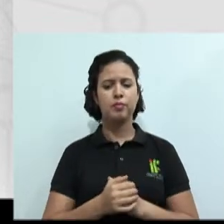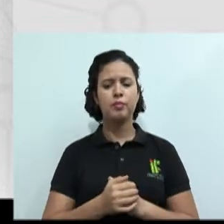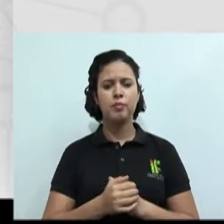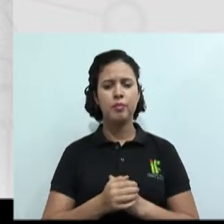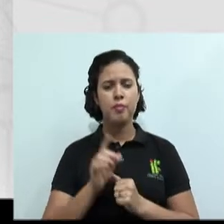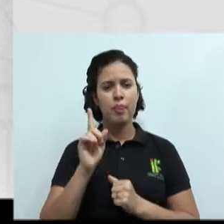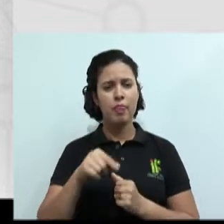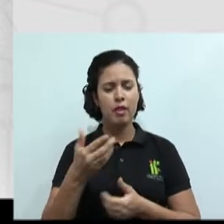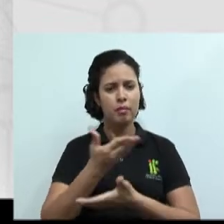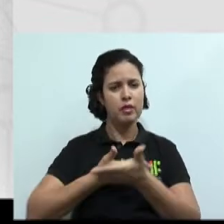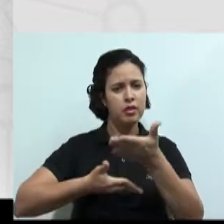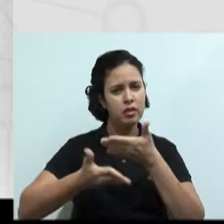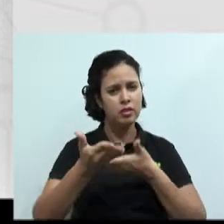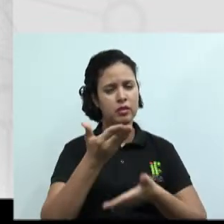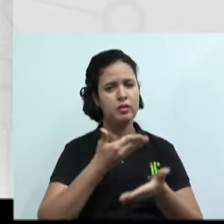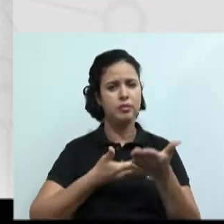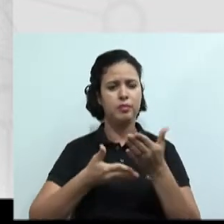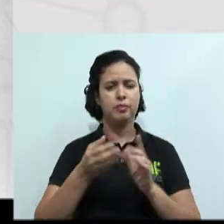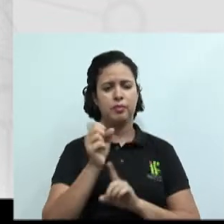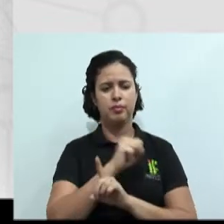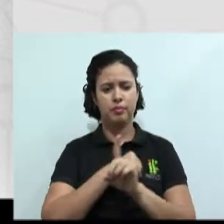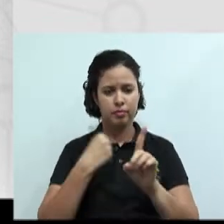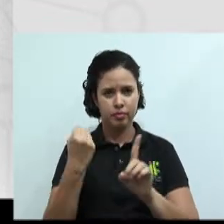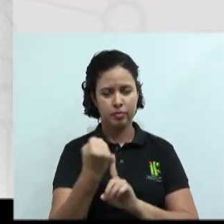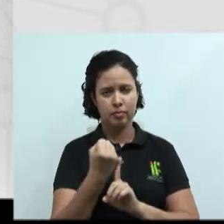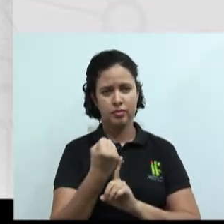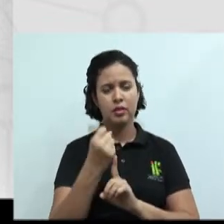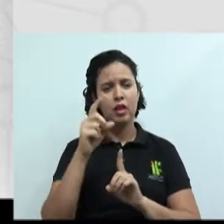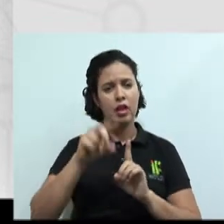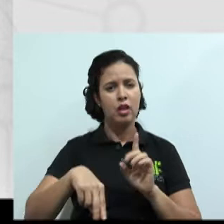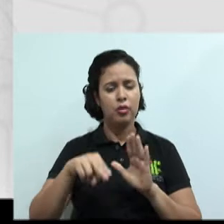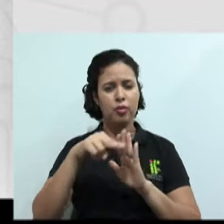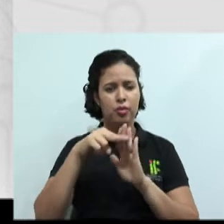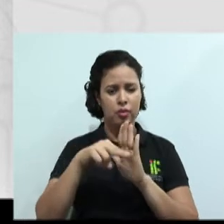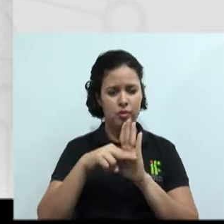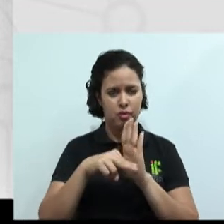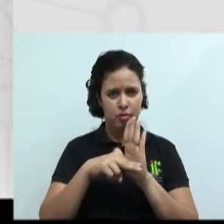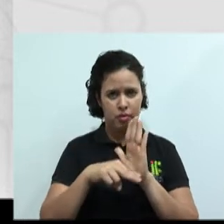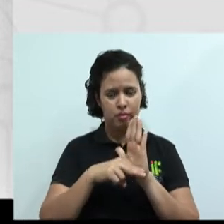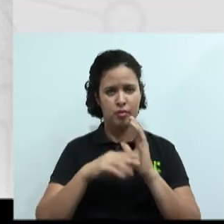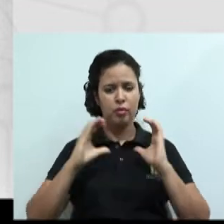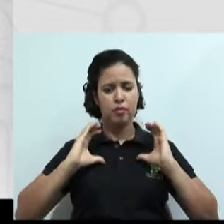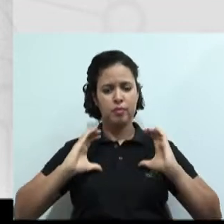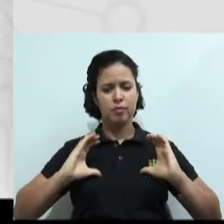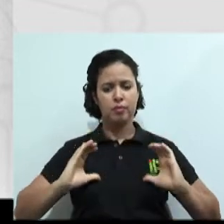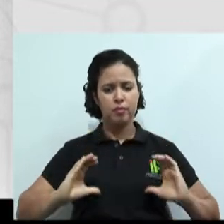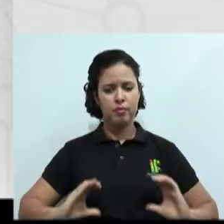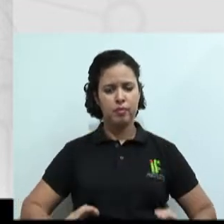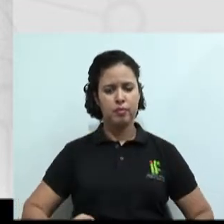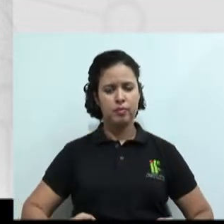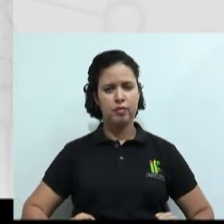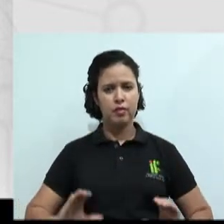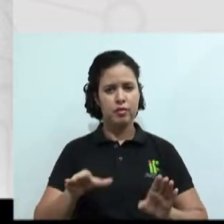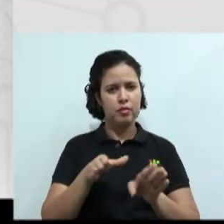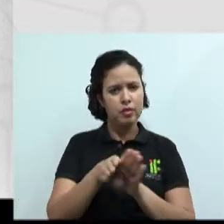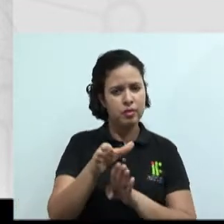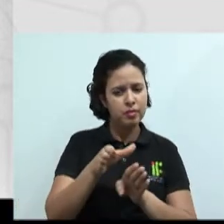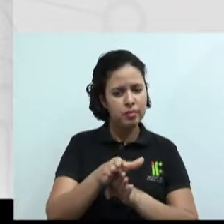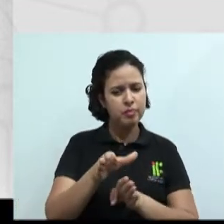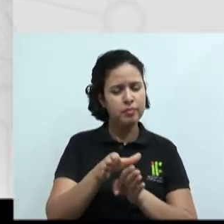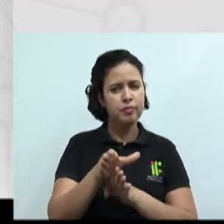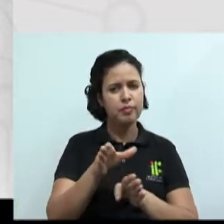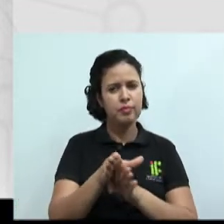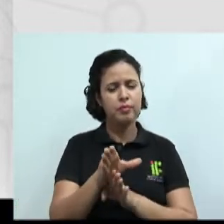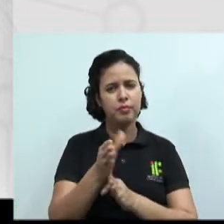em uma relação social, ou seja, um conjunto de normas comportamentais que vão orientar aí